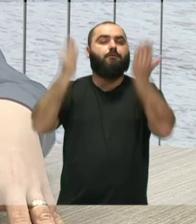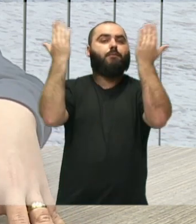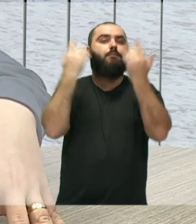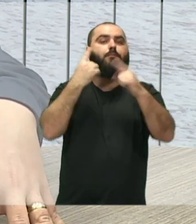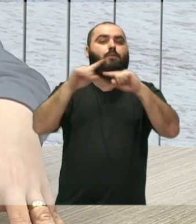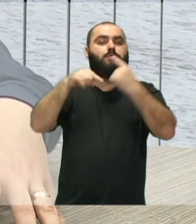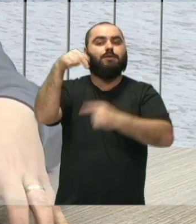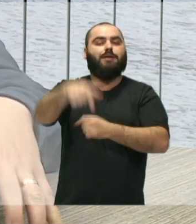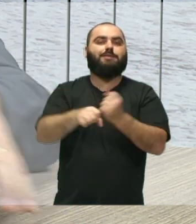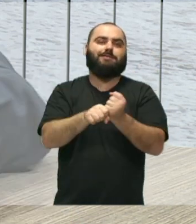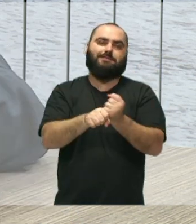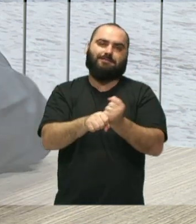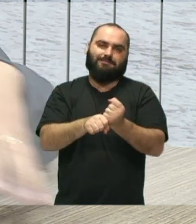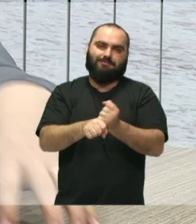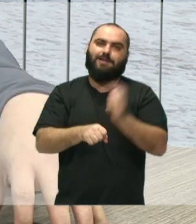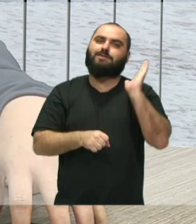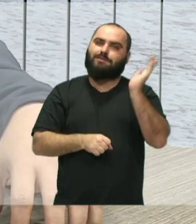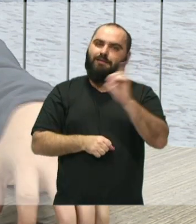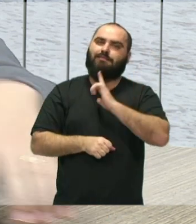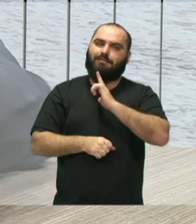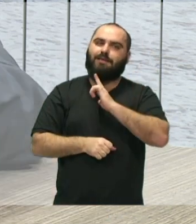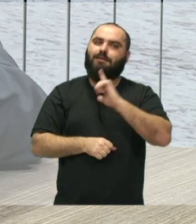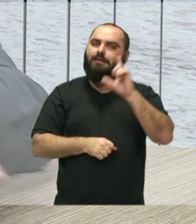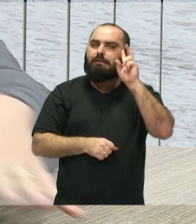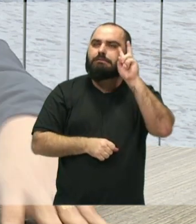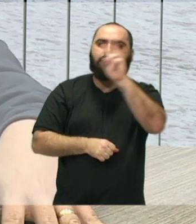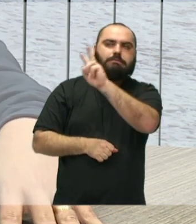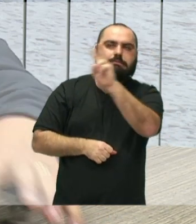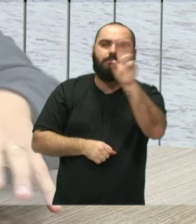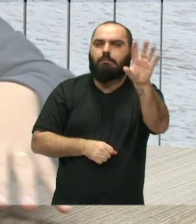desse ano. Então, já temos aí alguns nomes mapeados,